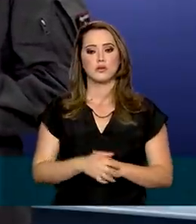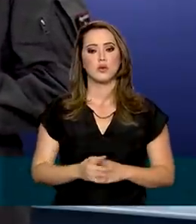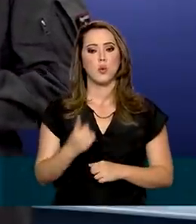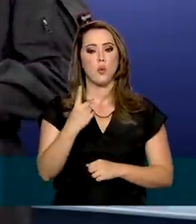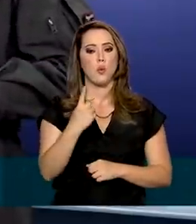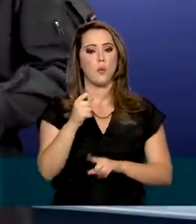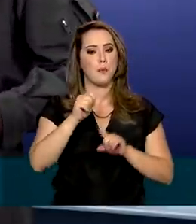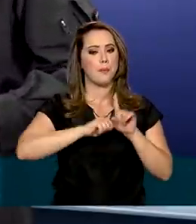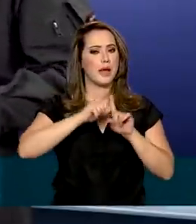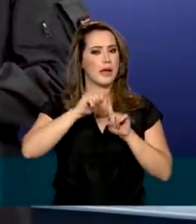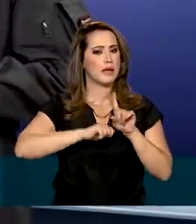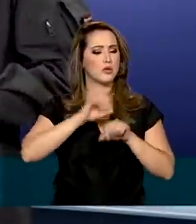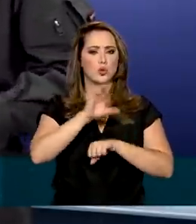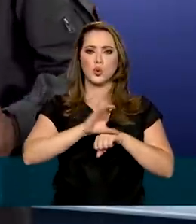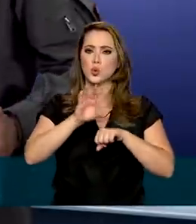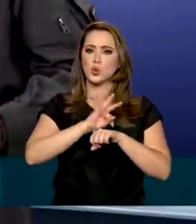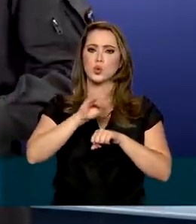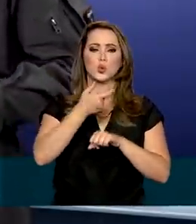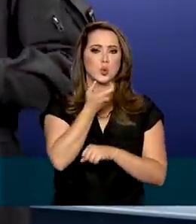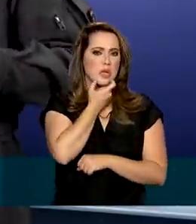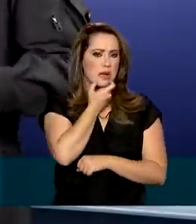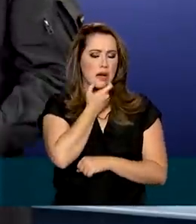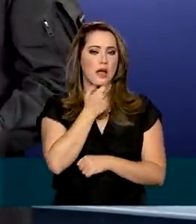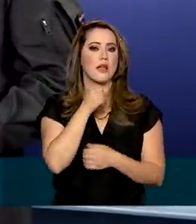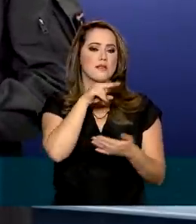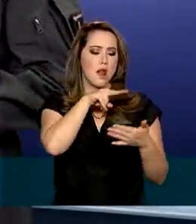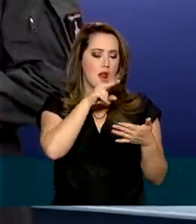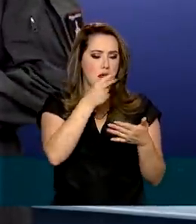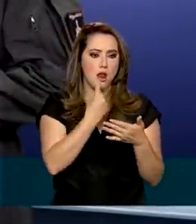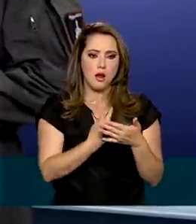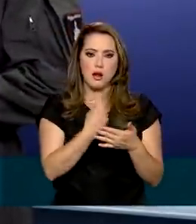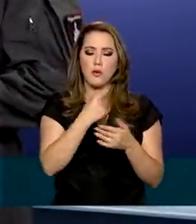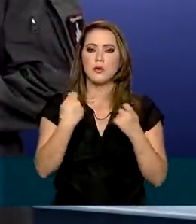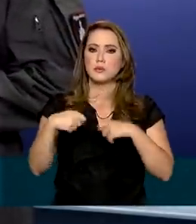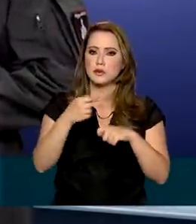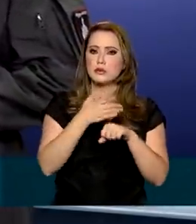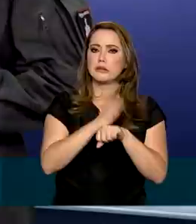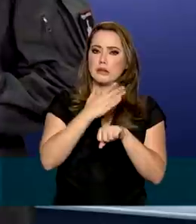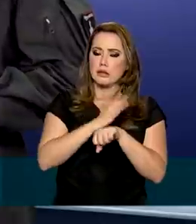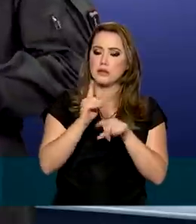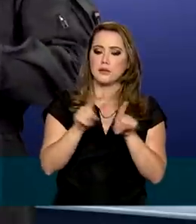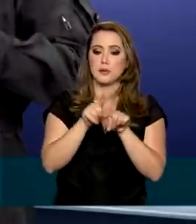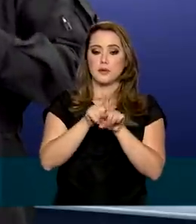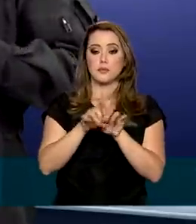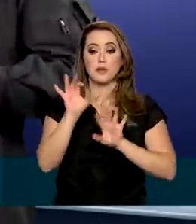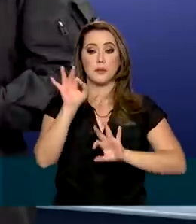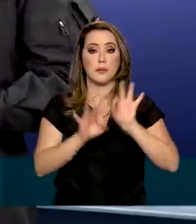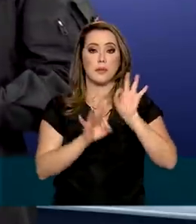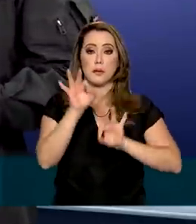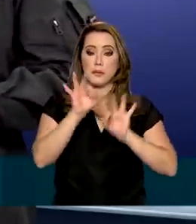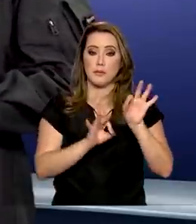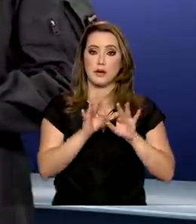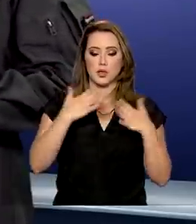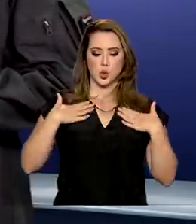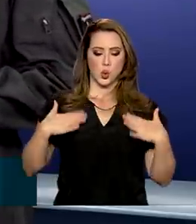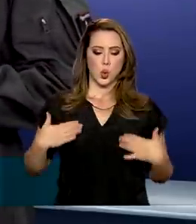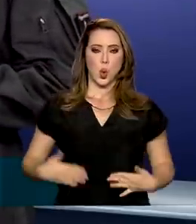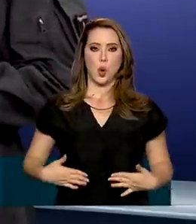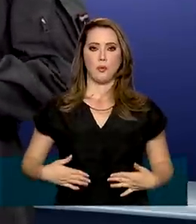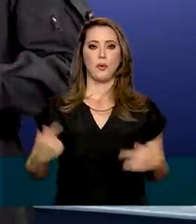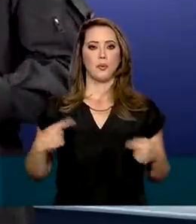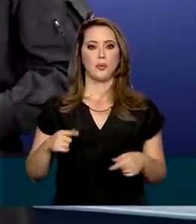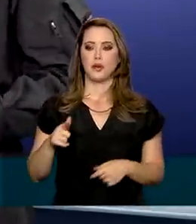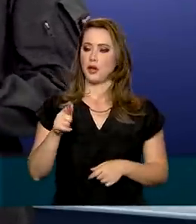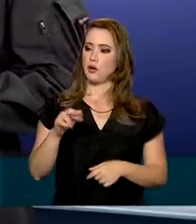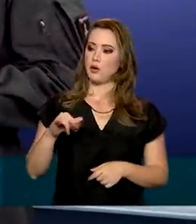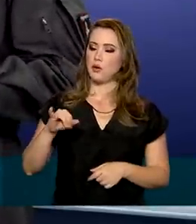aulas. Todas as aulas em inglês, todos os manuais em inglês. Então, tem uma preparação em termos de idioma também. Existe uma preparação física também para voar. O Gripen é